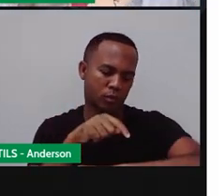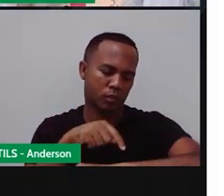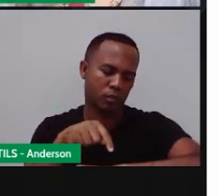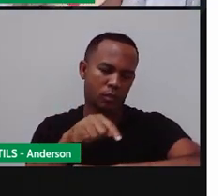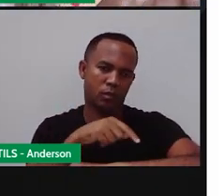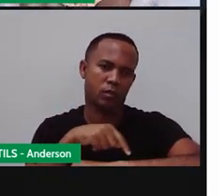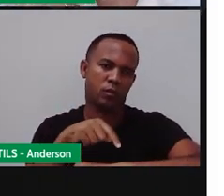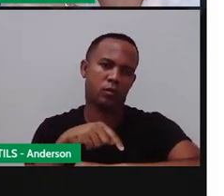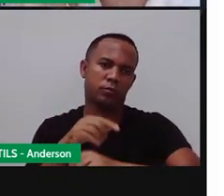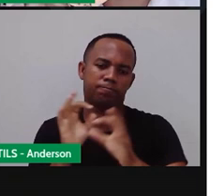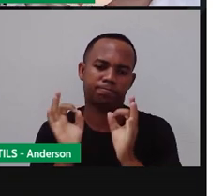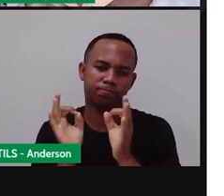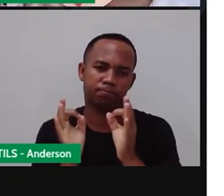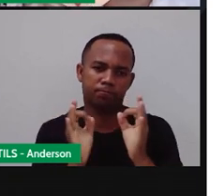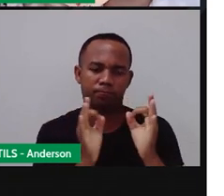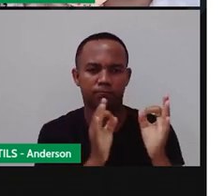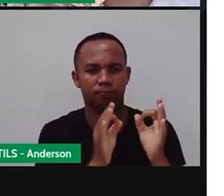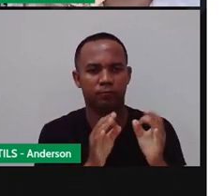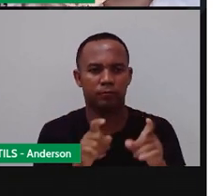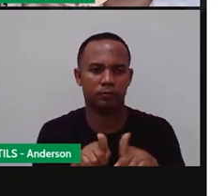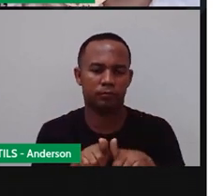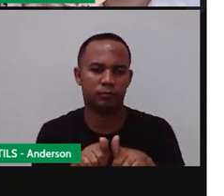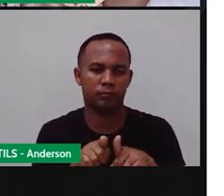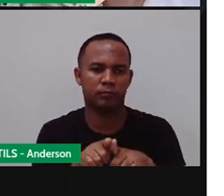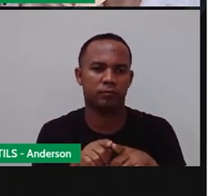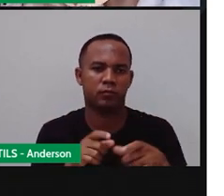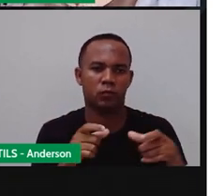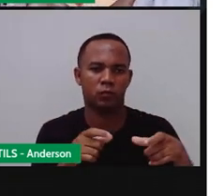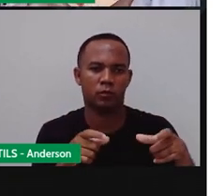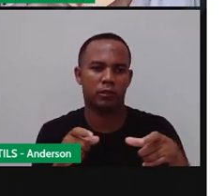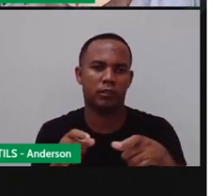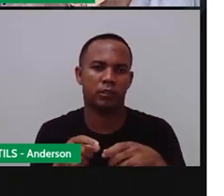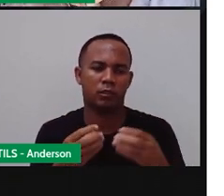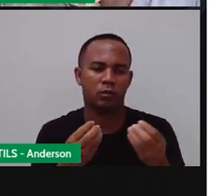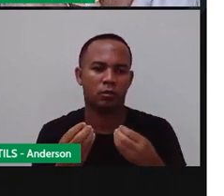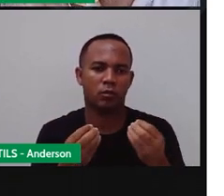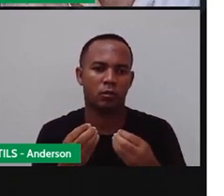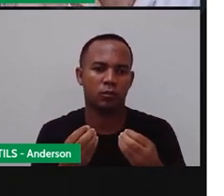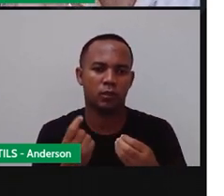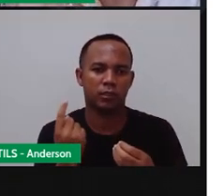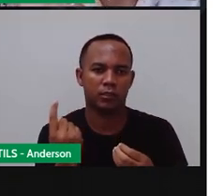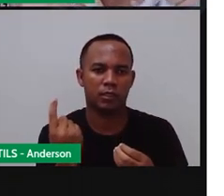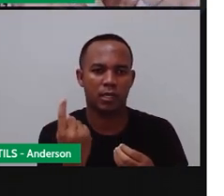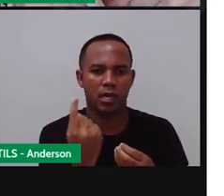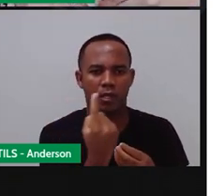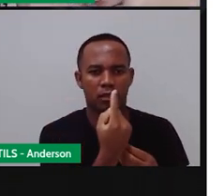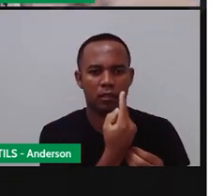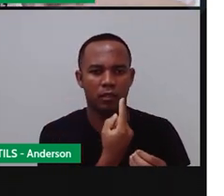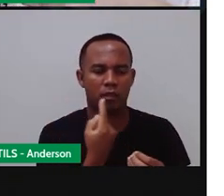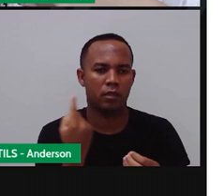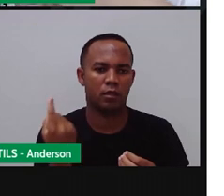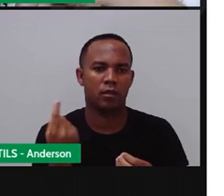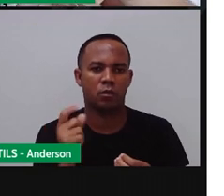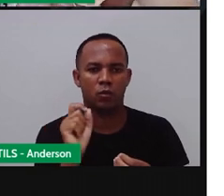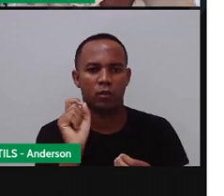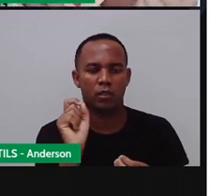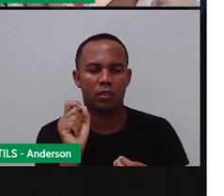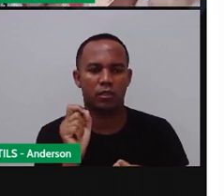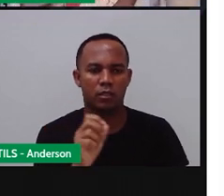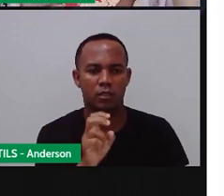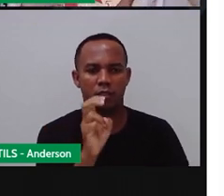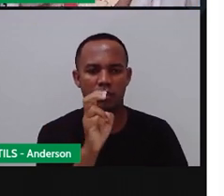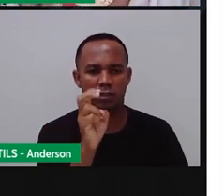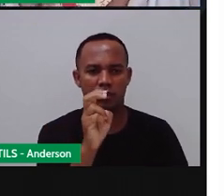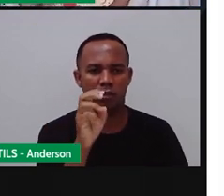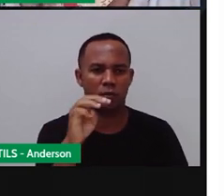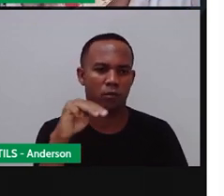ela foi dividindo. Dividindo. Quando ela dividiu nesses espaços, ficou que cada espacinho desse aqui ficou com cinco minutos.